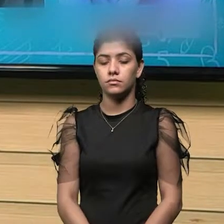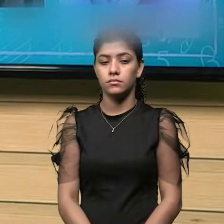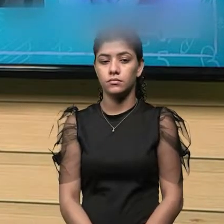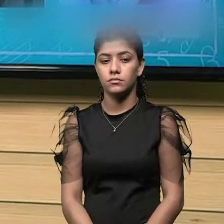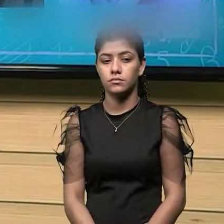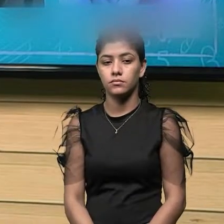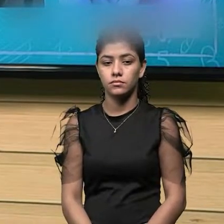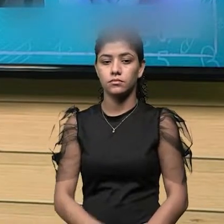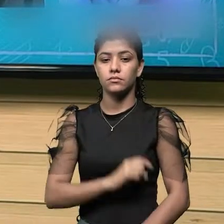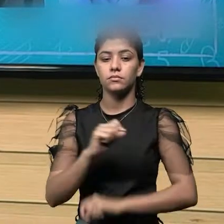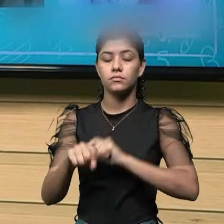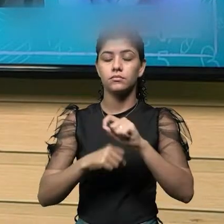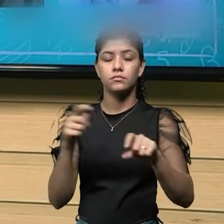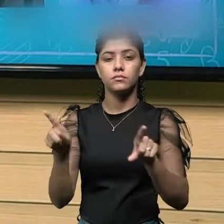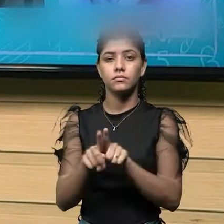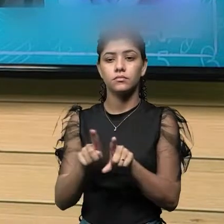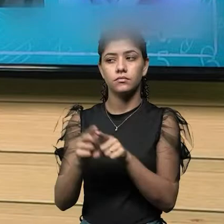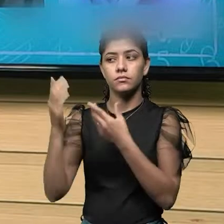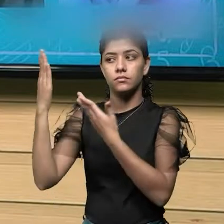paquímetro também